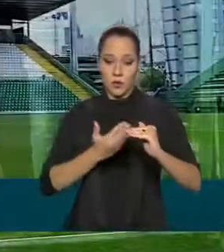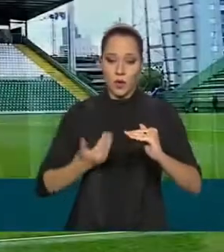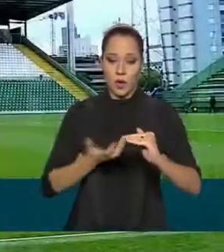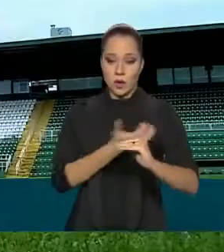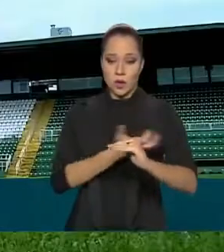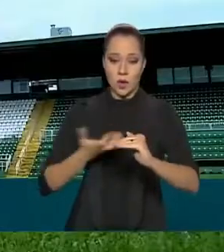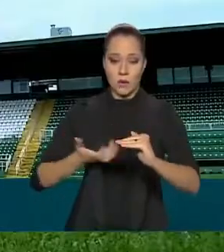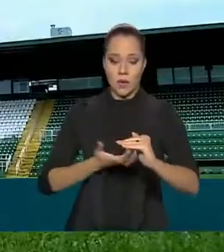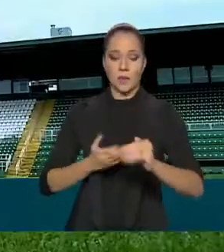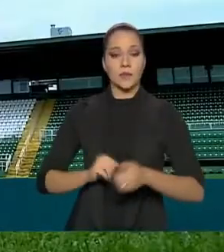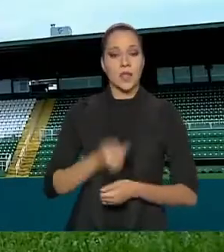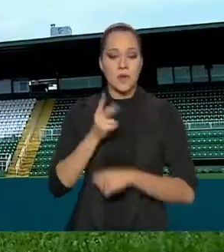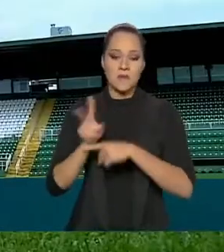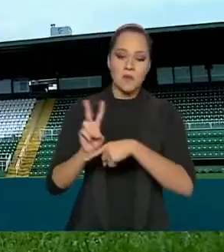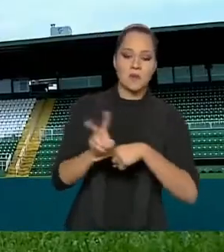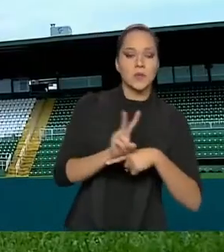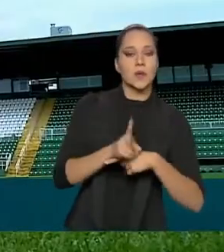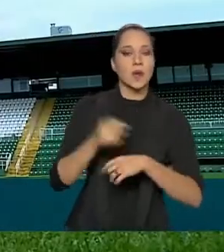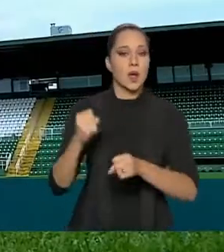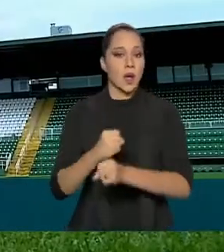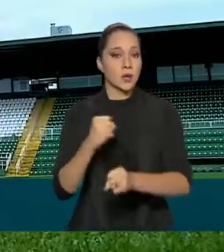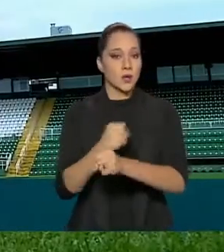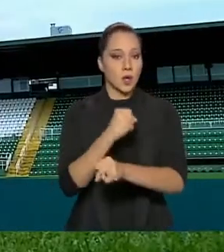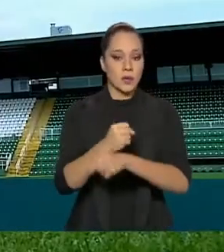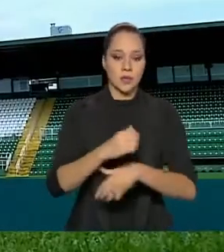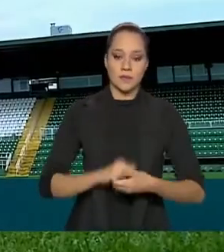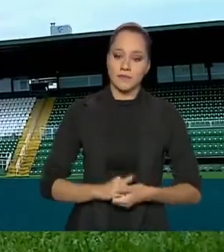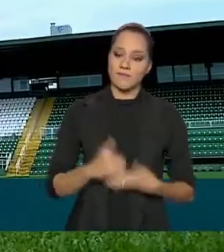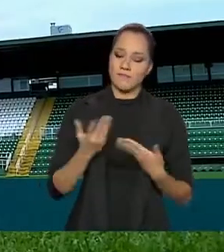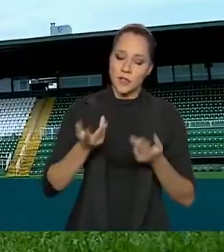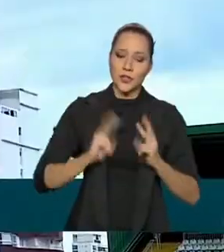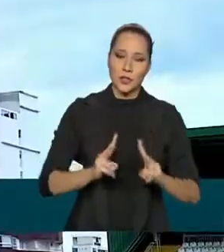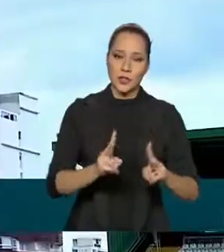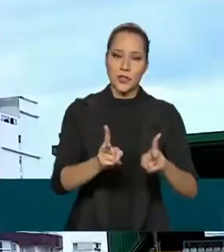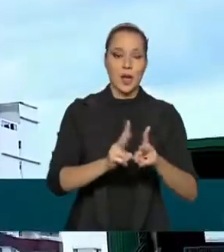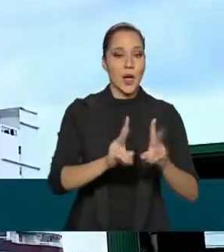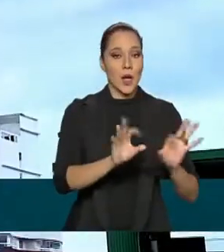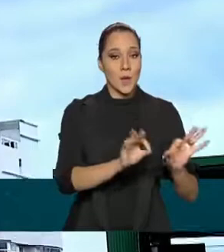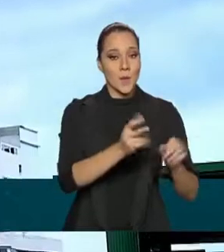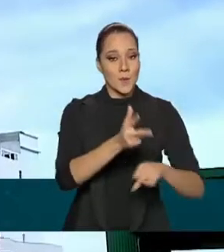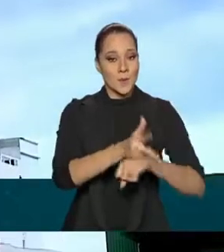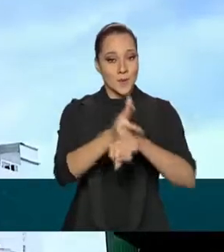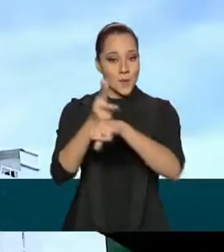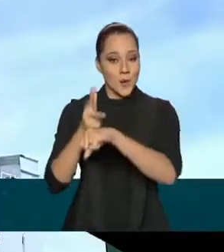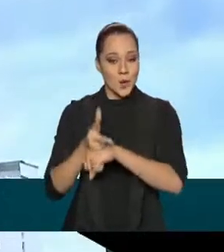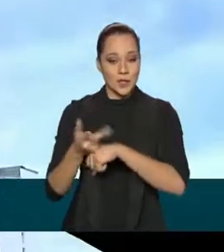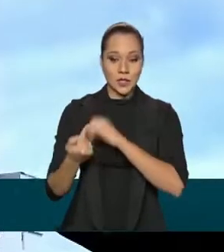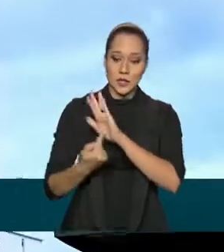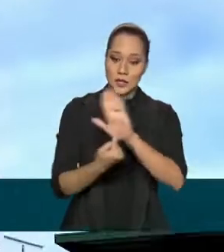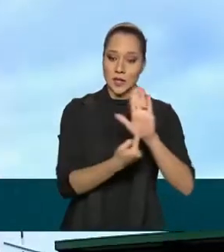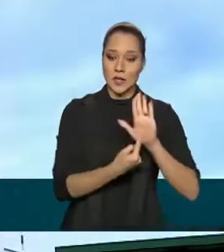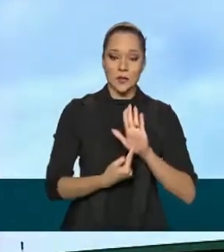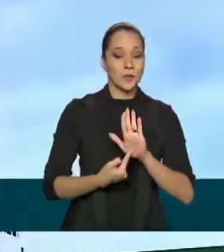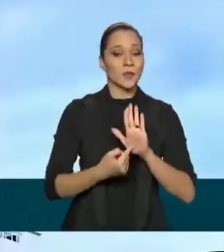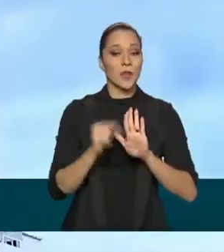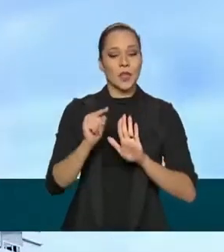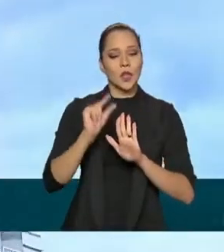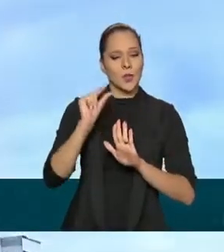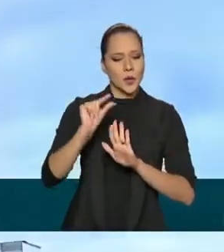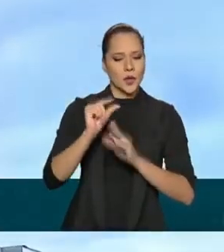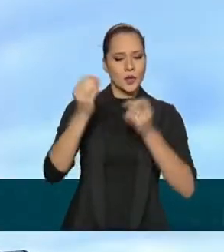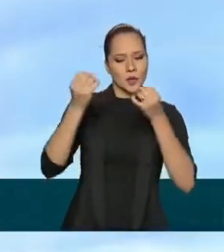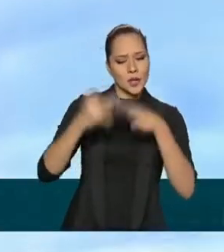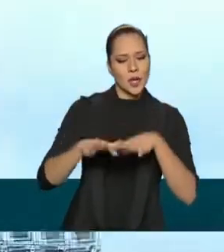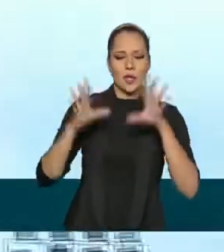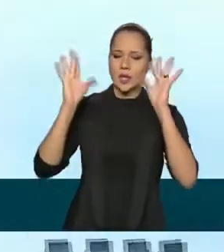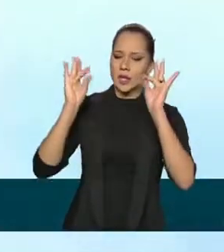Vai vistoriar, portanto, as obras. E a gente vai aqui mostrar as imagens que foram produzidas, dando um pouquinho aí